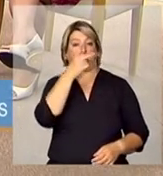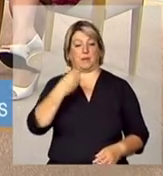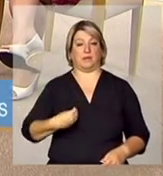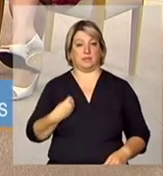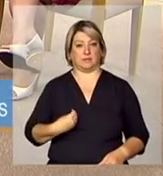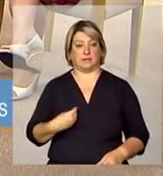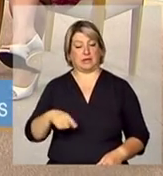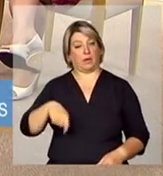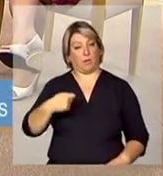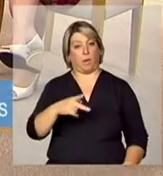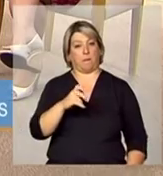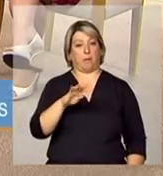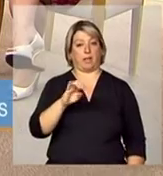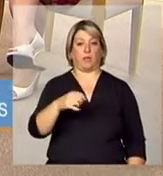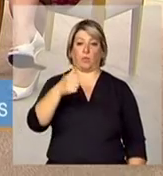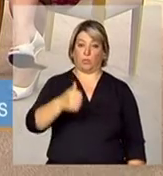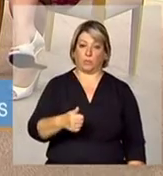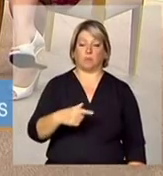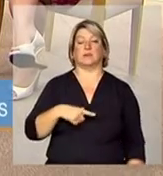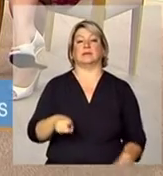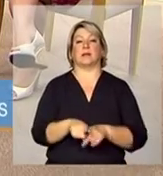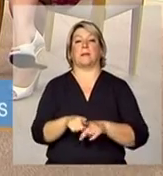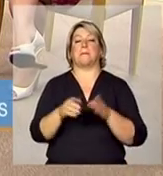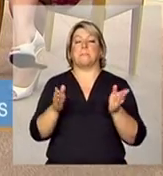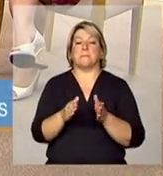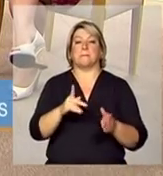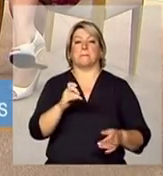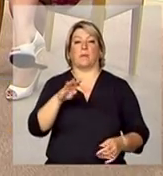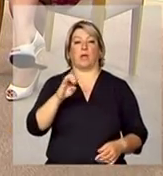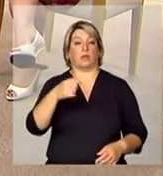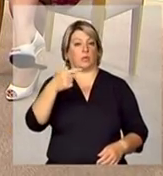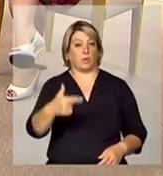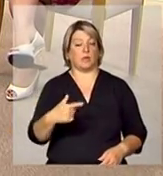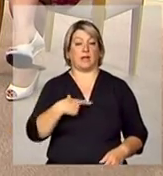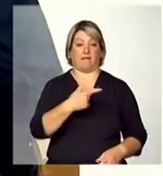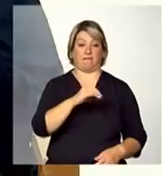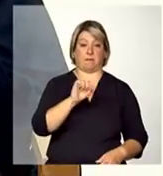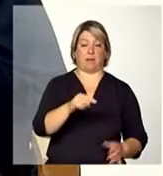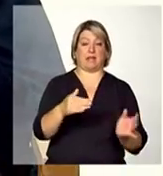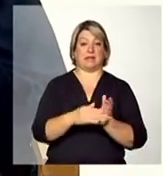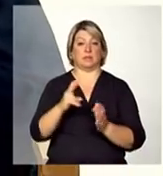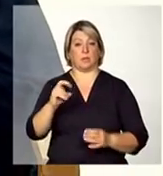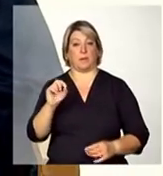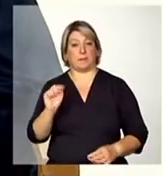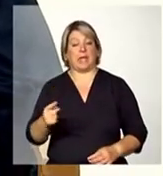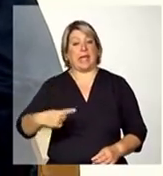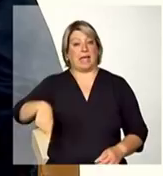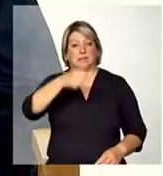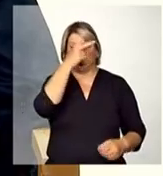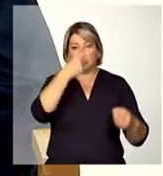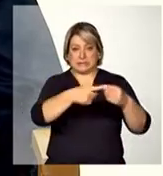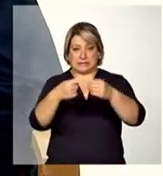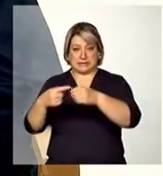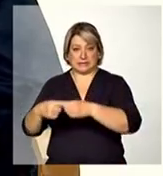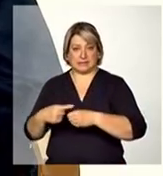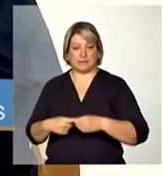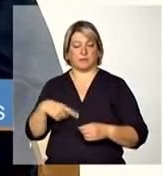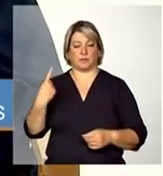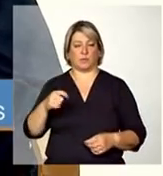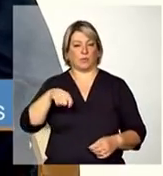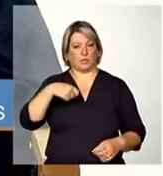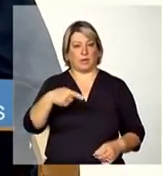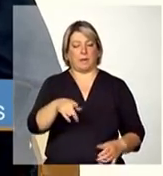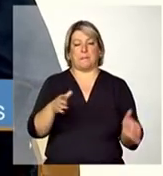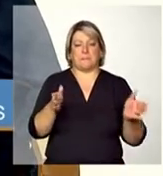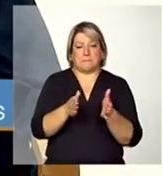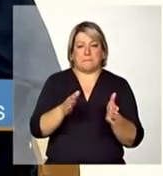porte um que é até 20 mil como o pequeno porte dois que é de 20 mil a 50 mil esses municípios que são considerados pequenos portes